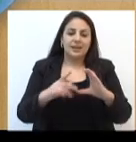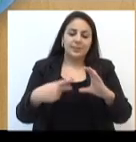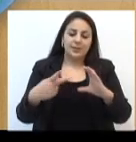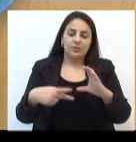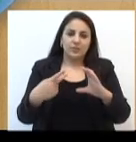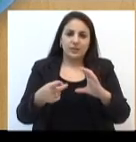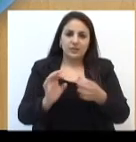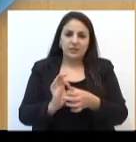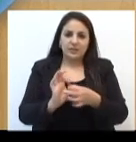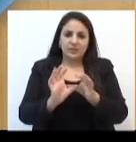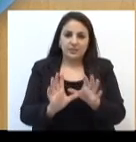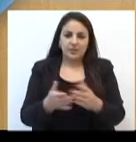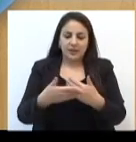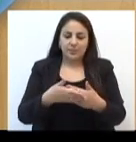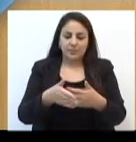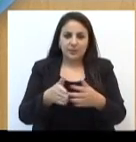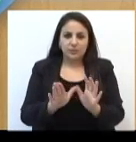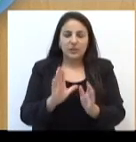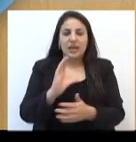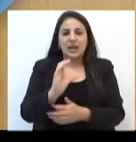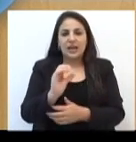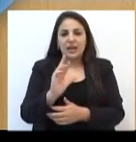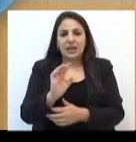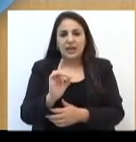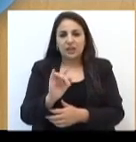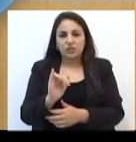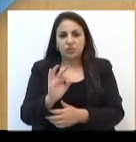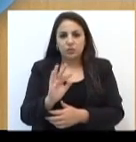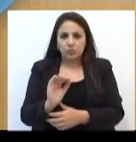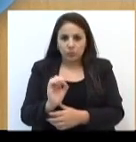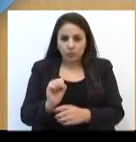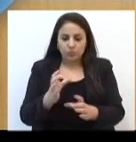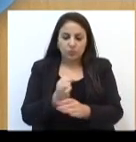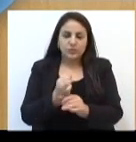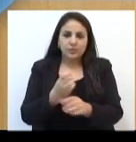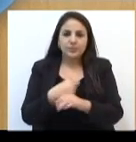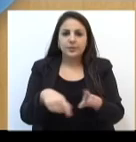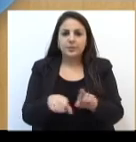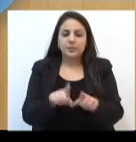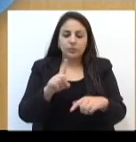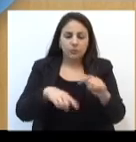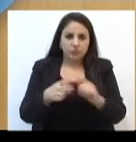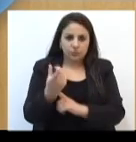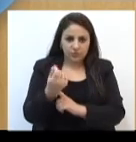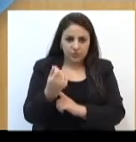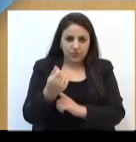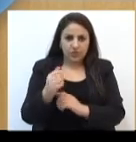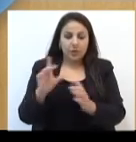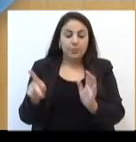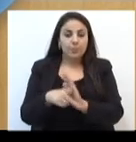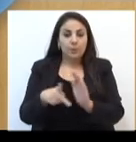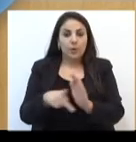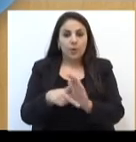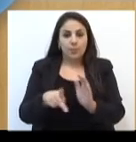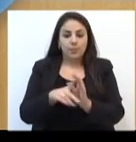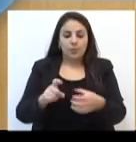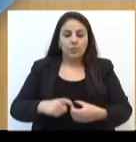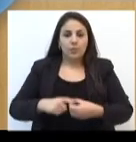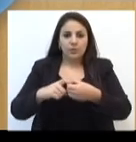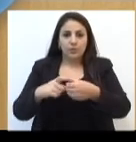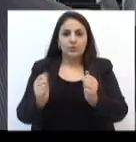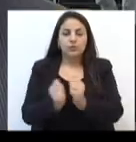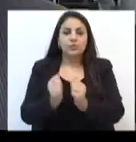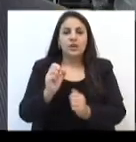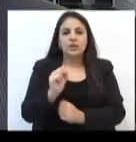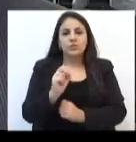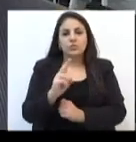Câmara de Vereadores aprova a abertura de crédito no orçamento. O recurso será dedicado para convênio com a SUSEP.